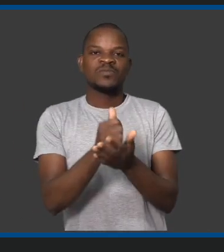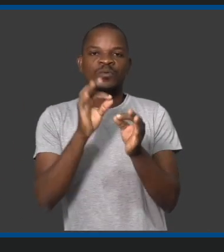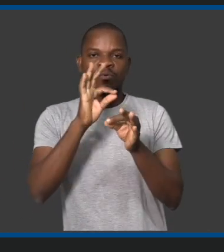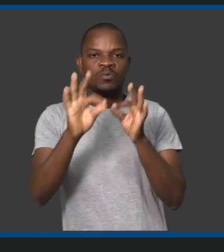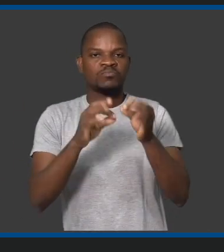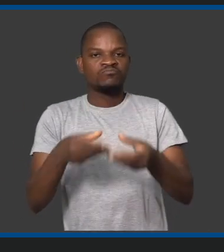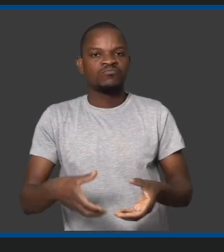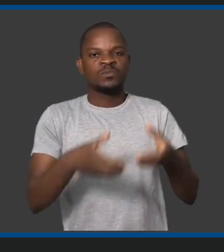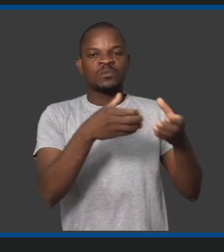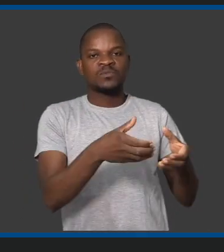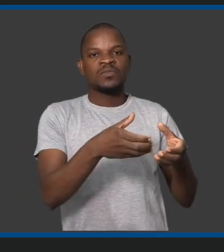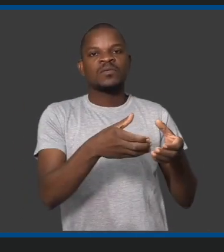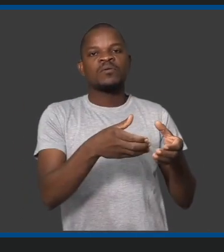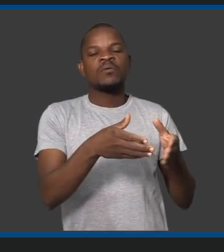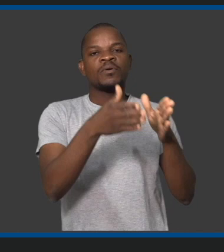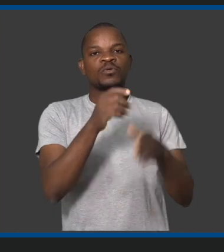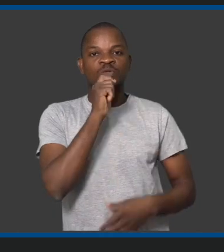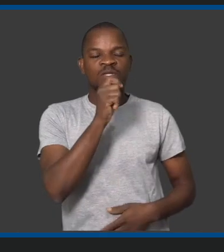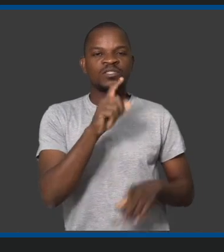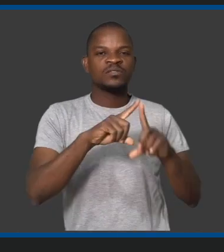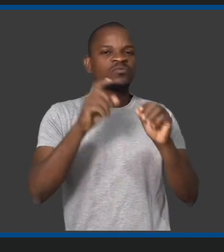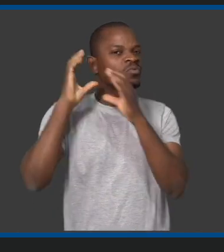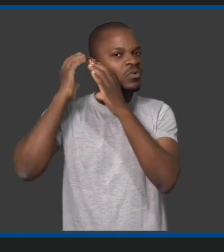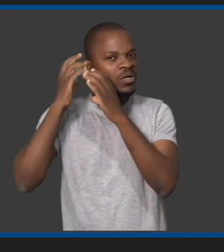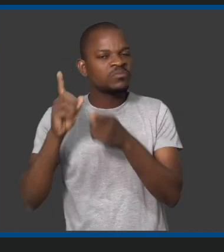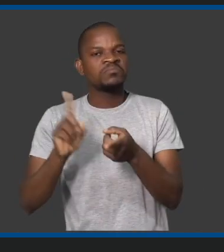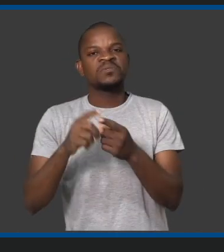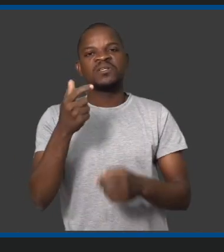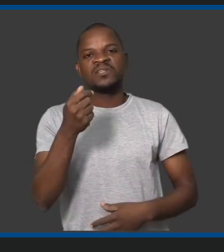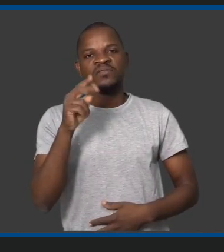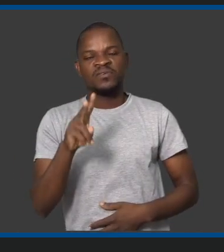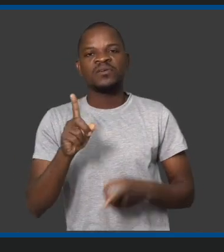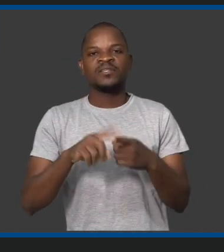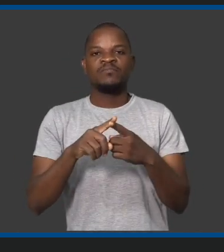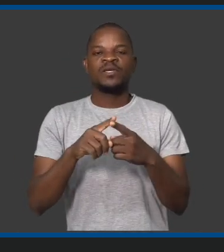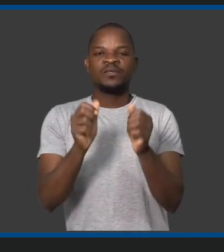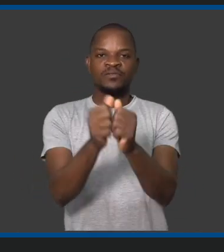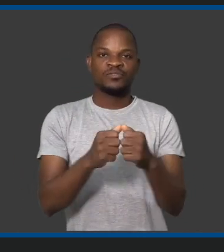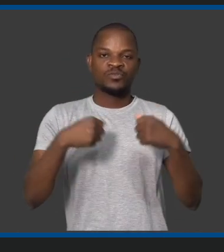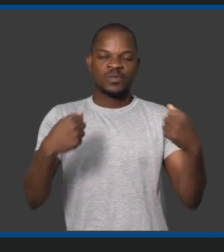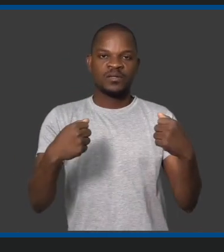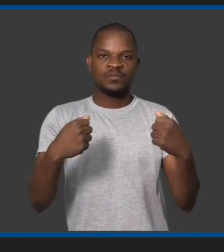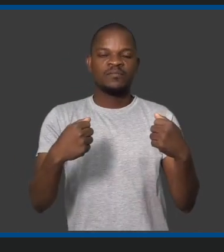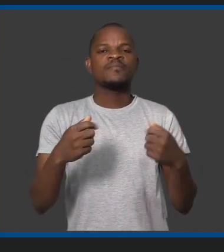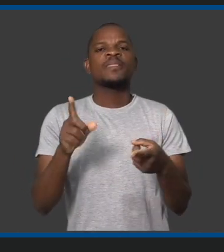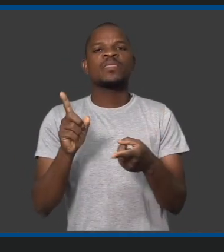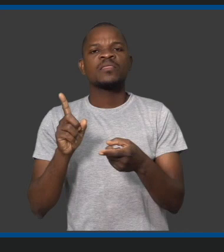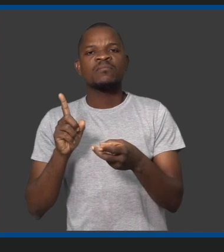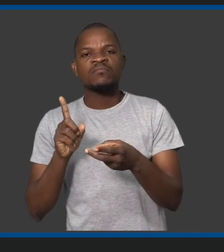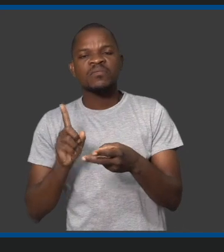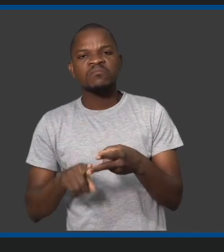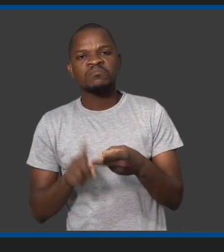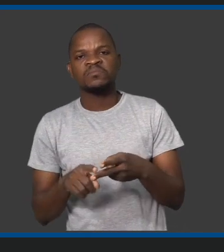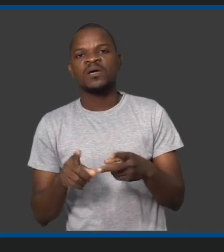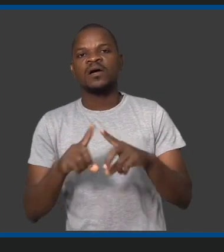jornalístico de rádio, de televisão e do impresso. Há três categorias. Aliás, a quarta